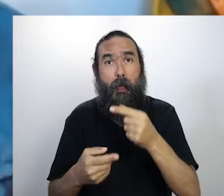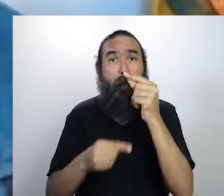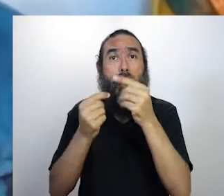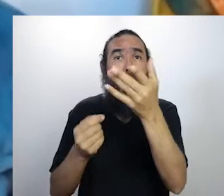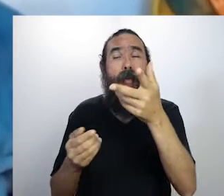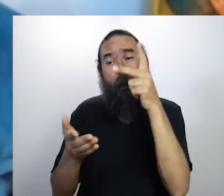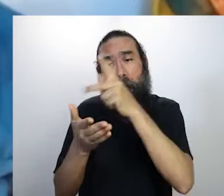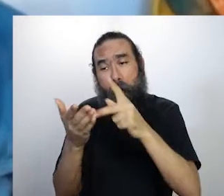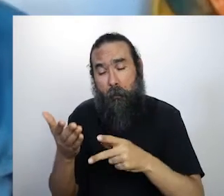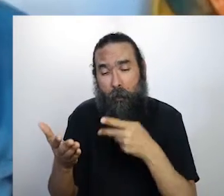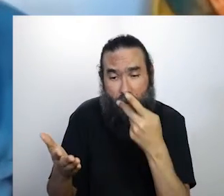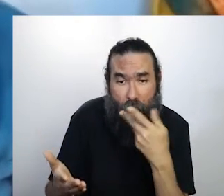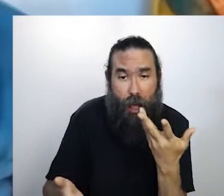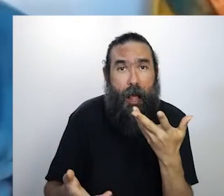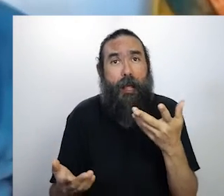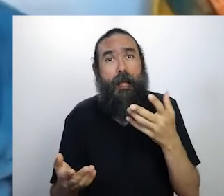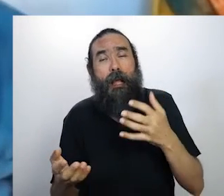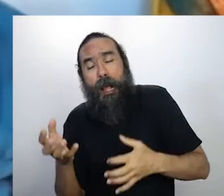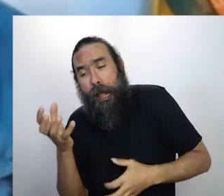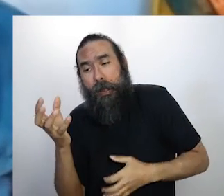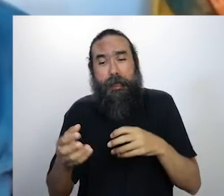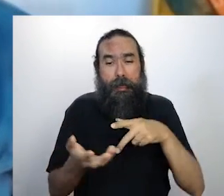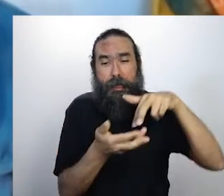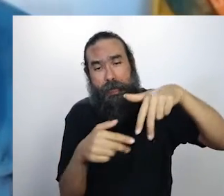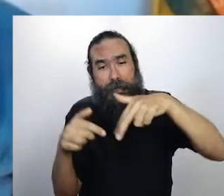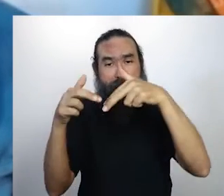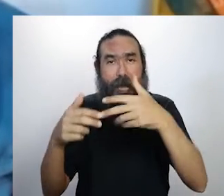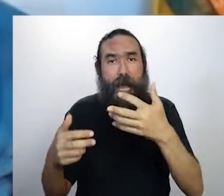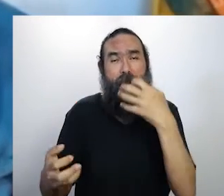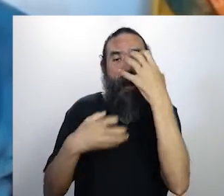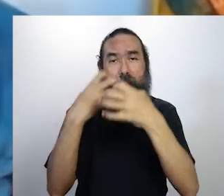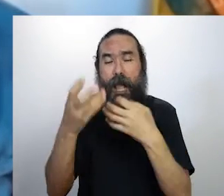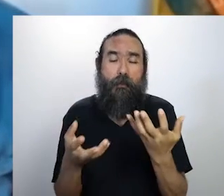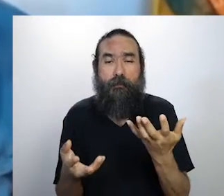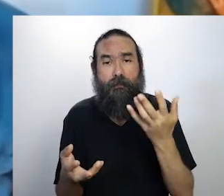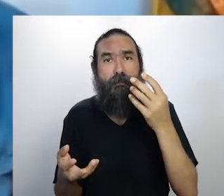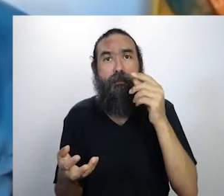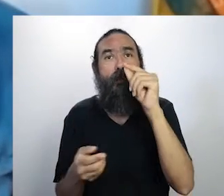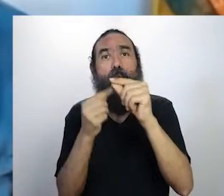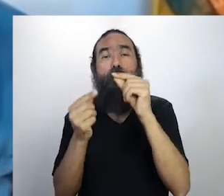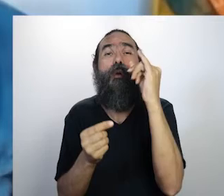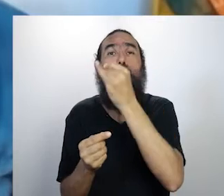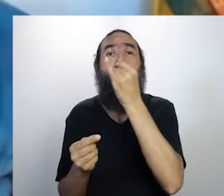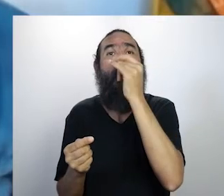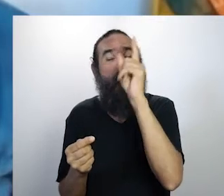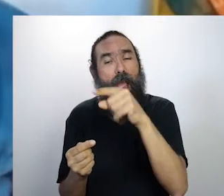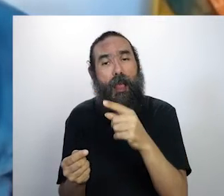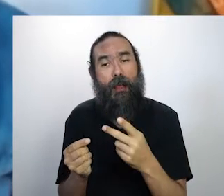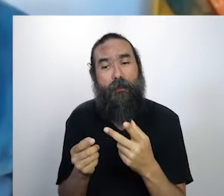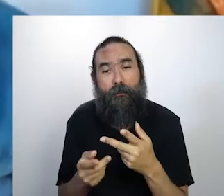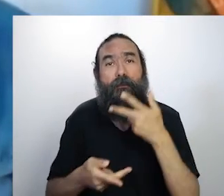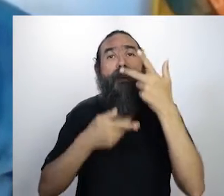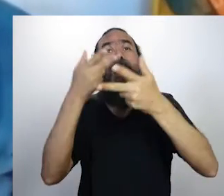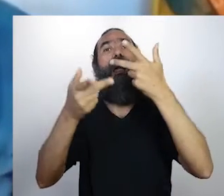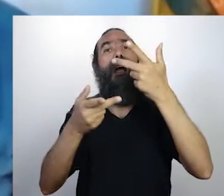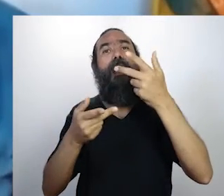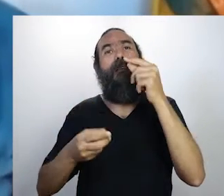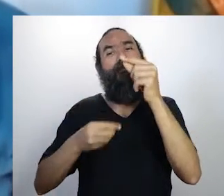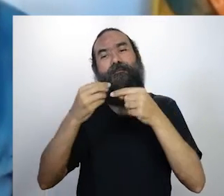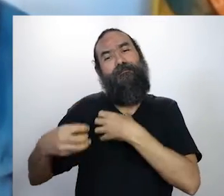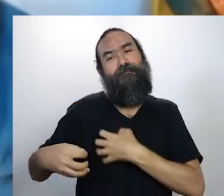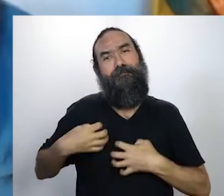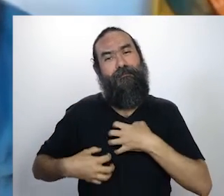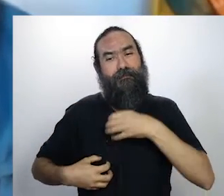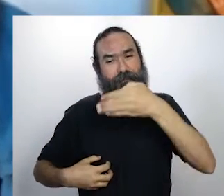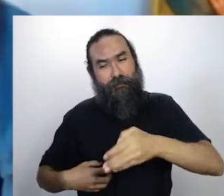quiser dançar, dança, mas eu acho que é importante a gente se manifestar nesse momento, não só em prosa,